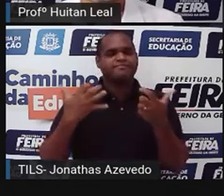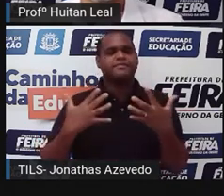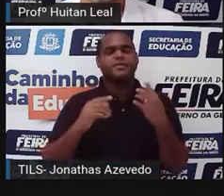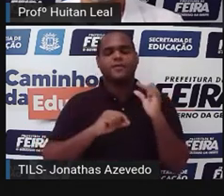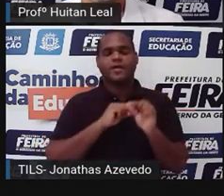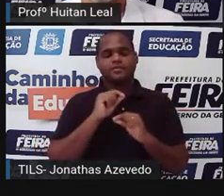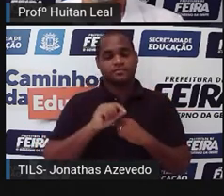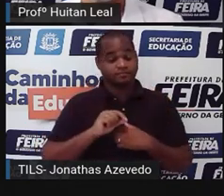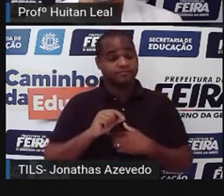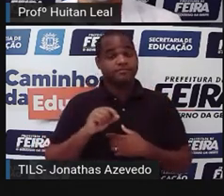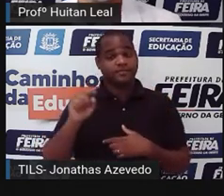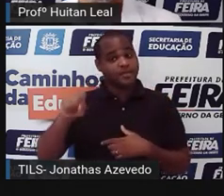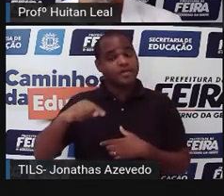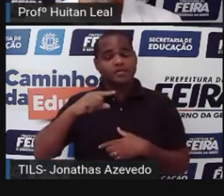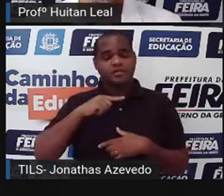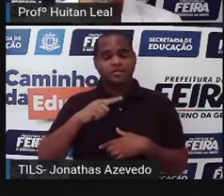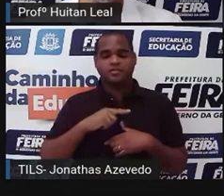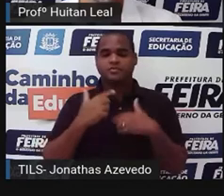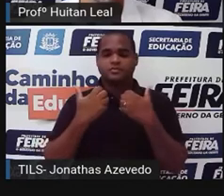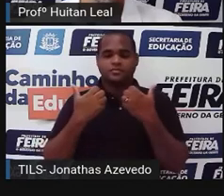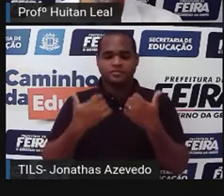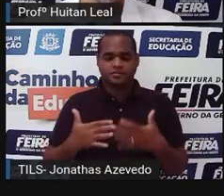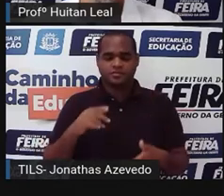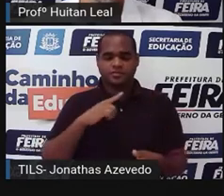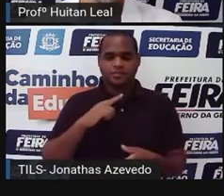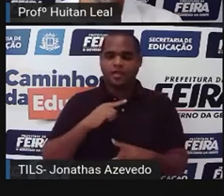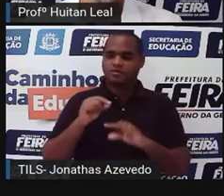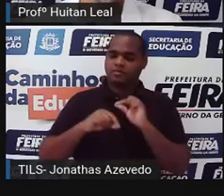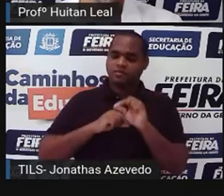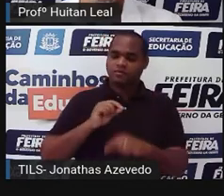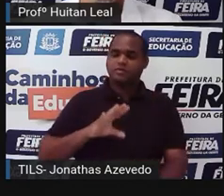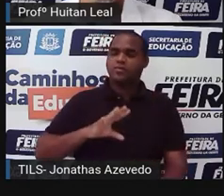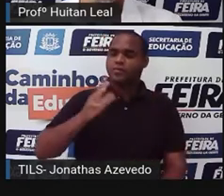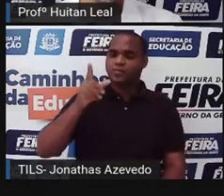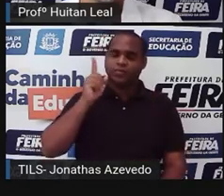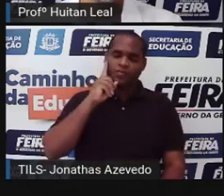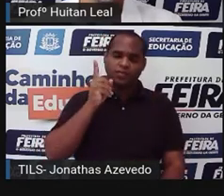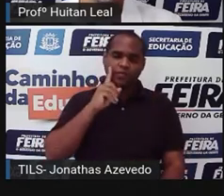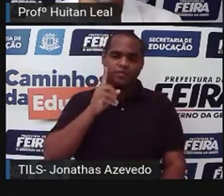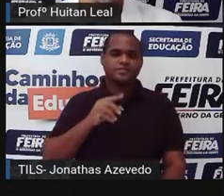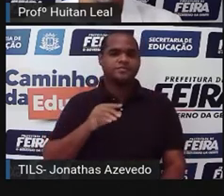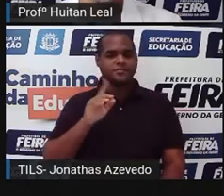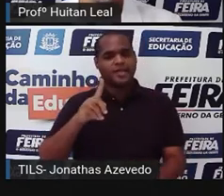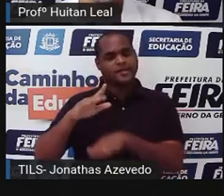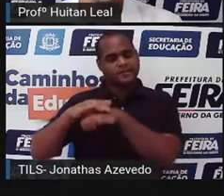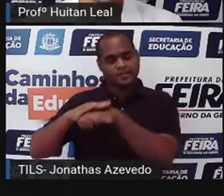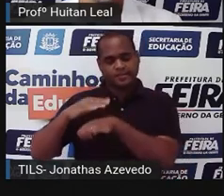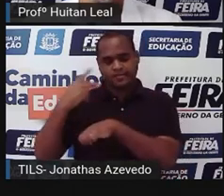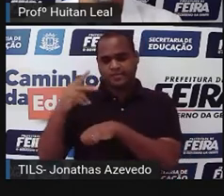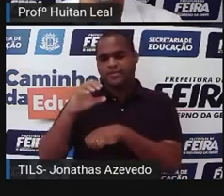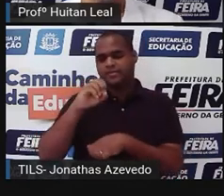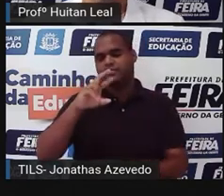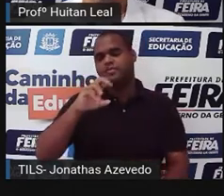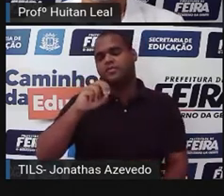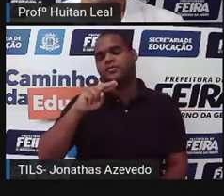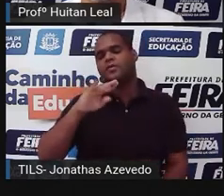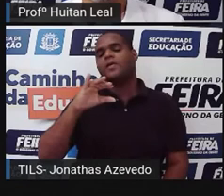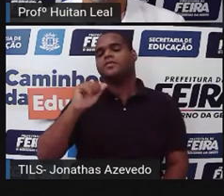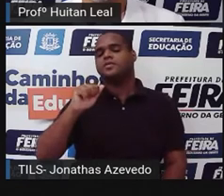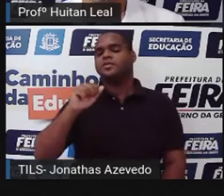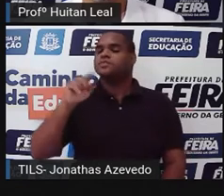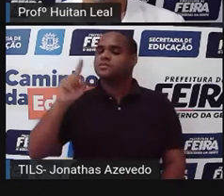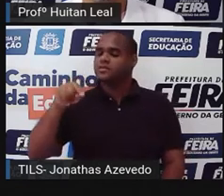Ela está falando de fatos do cotidiano. Essa é a função da crônica, não é? narrativa.